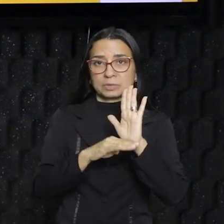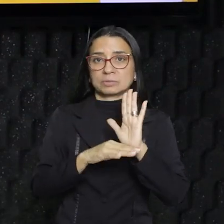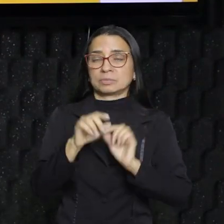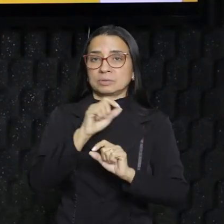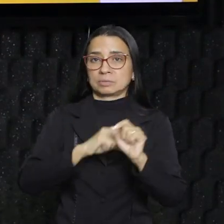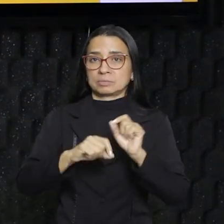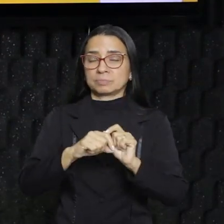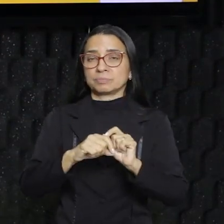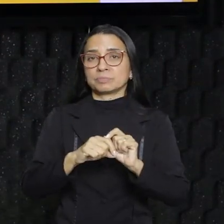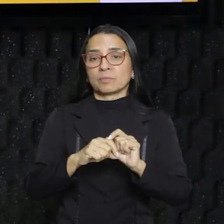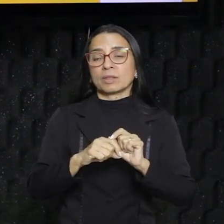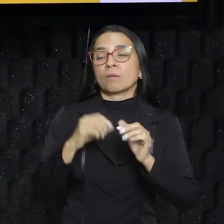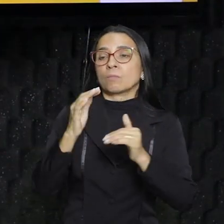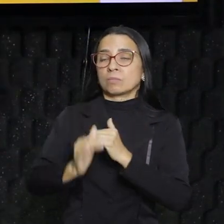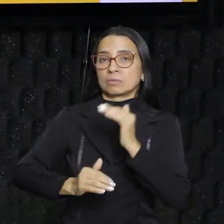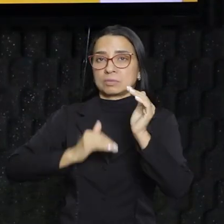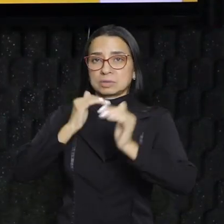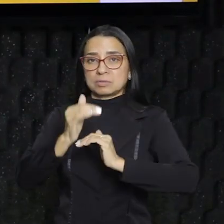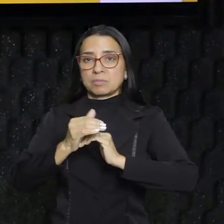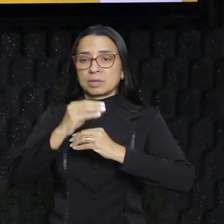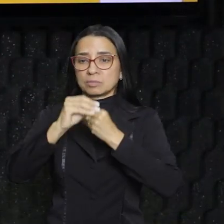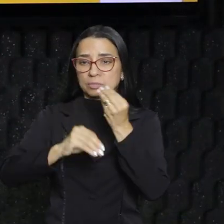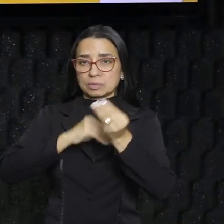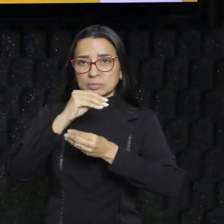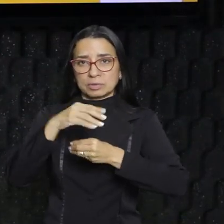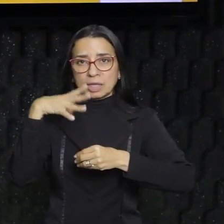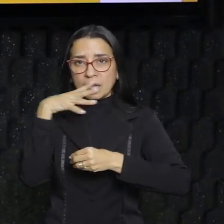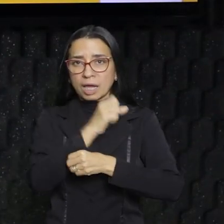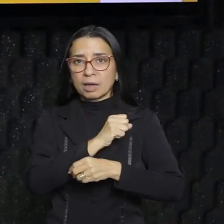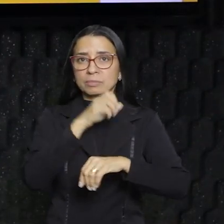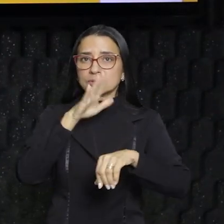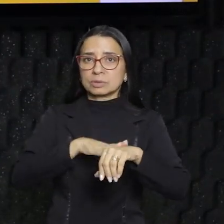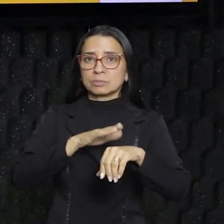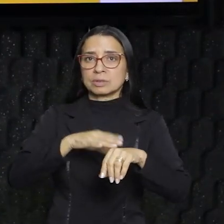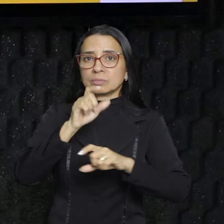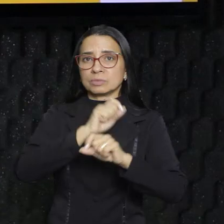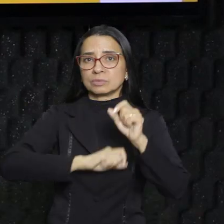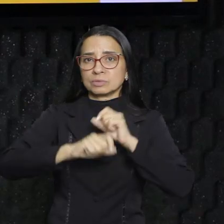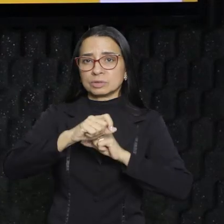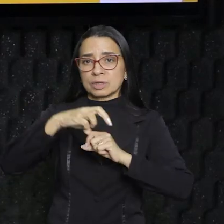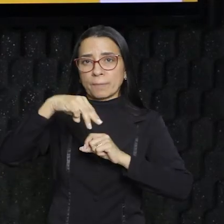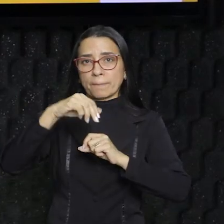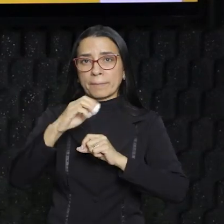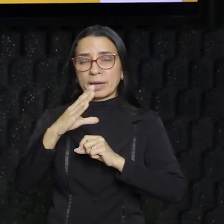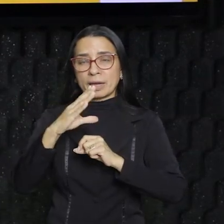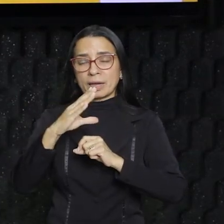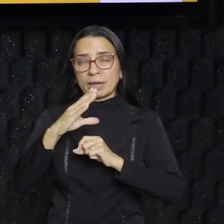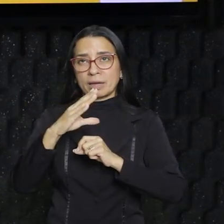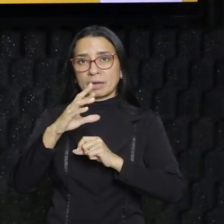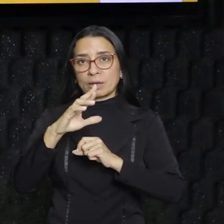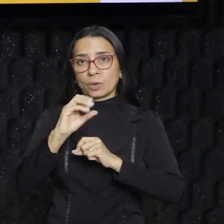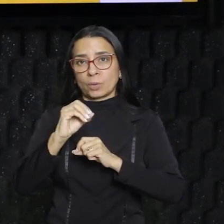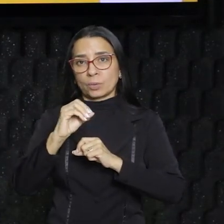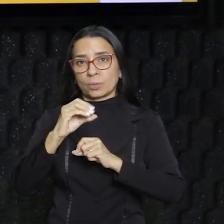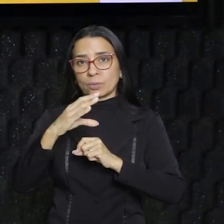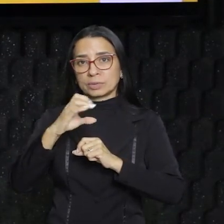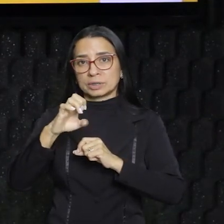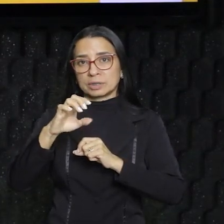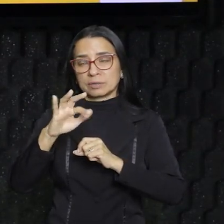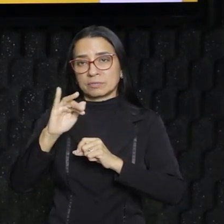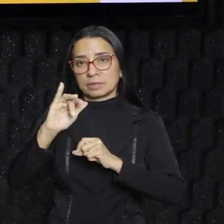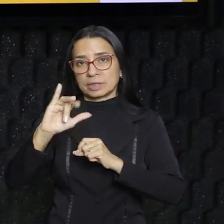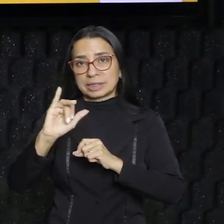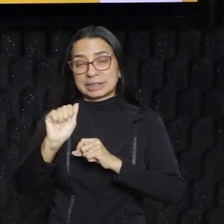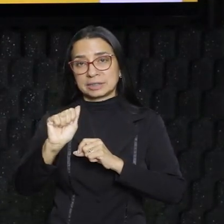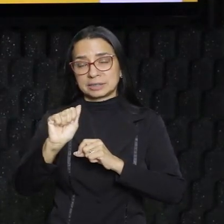esse crescimento desordenado, muito rápido, chamamos de macrocefalia urbana, chamamos